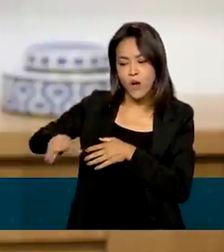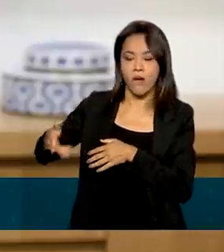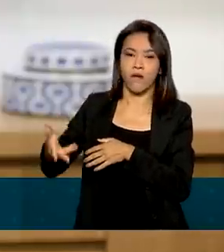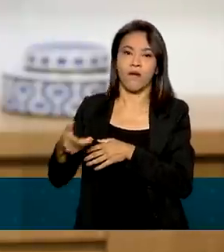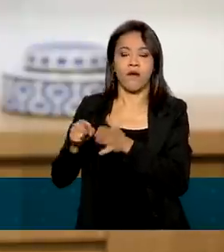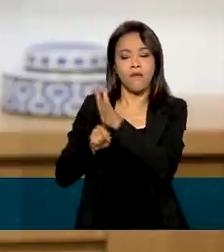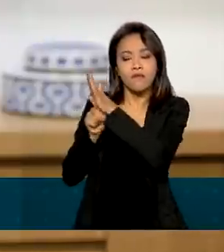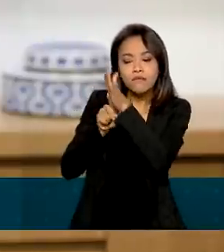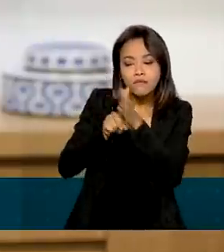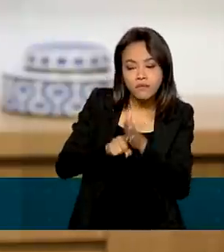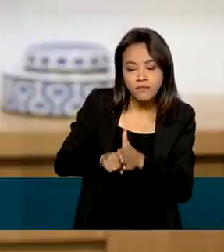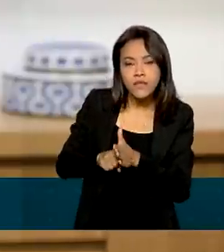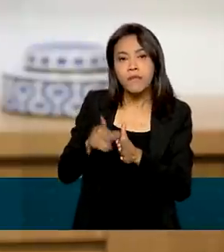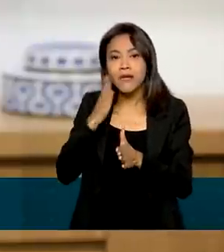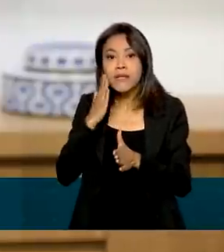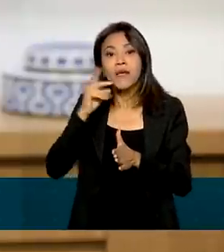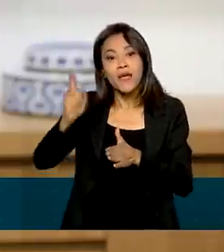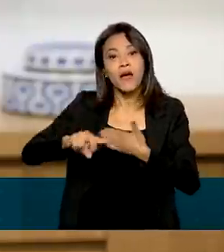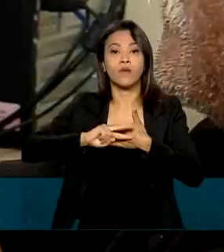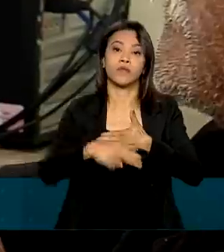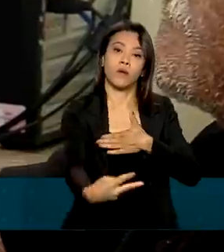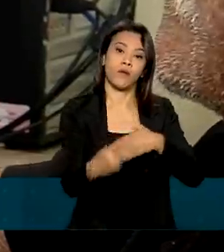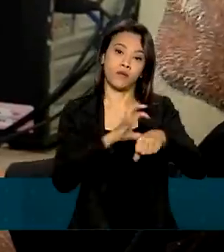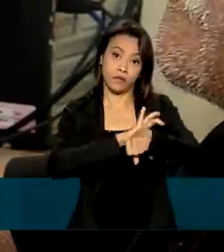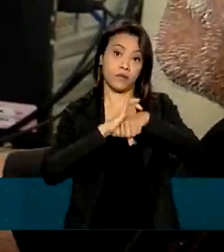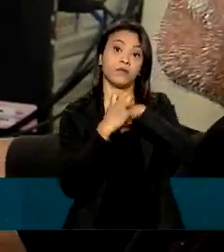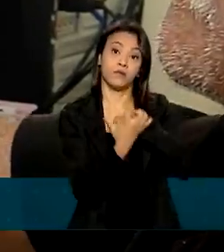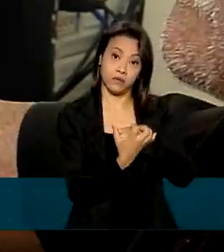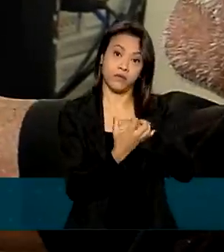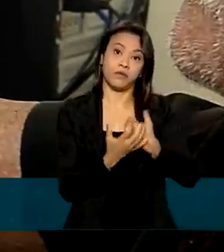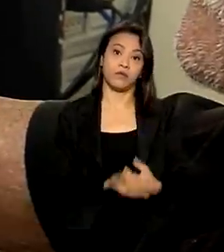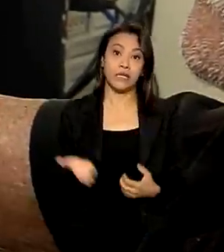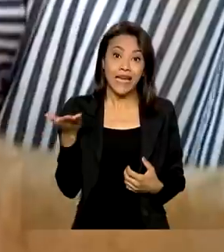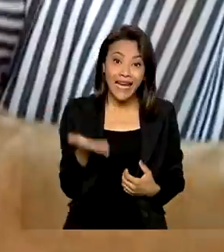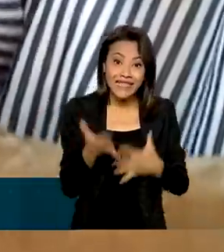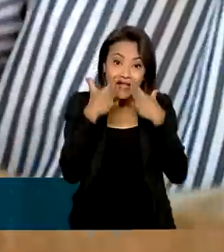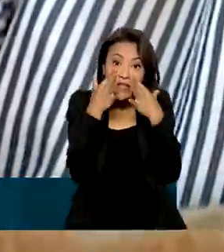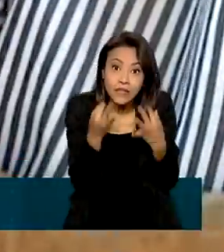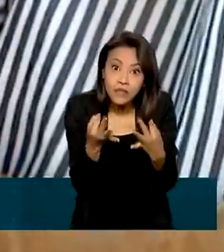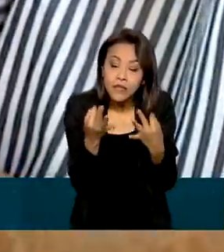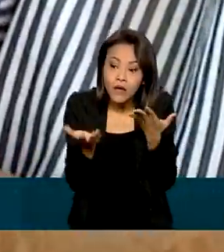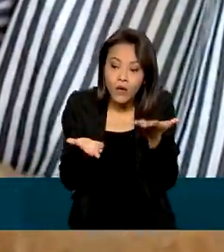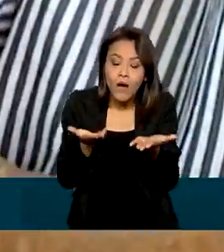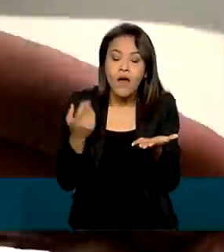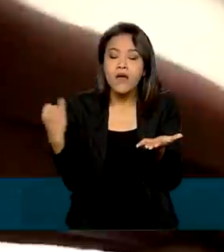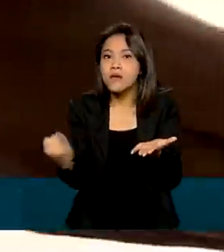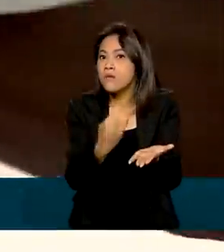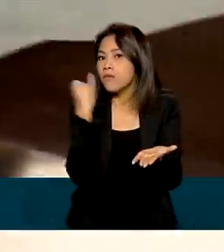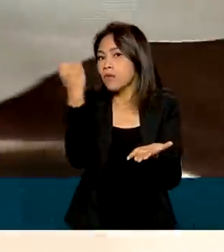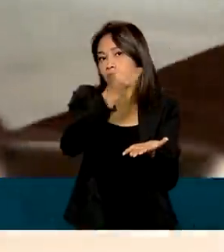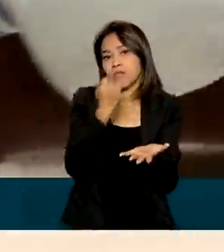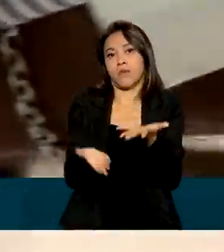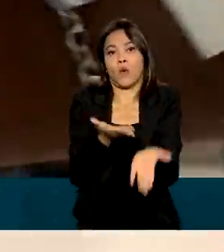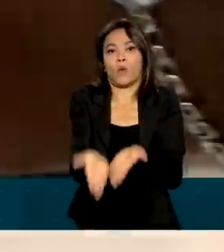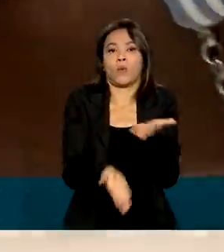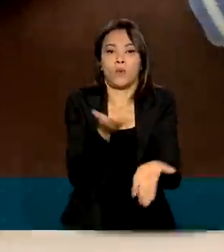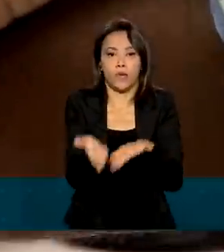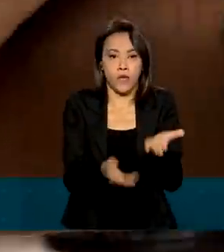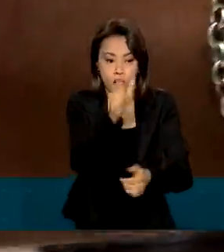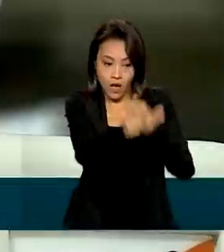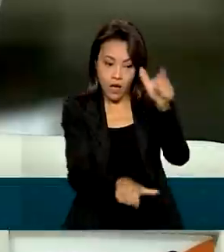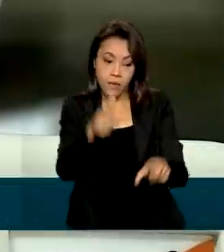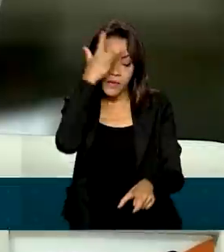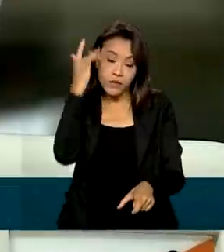são sequelas do Covid. Essa atenção é fundamental para a reabilitação de pacientes que